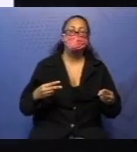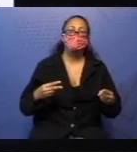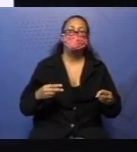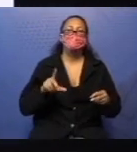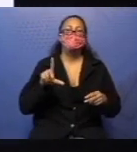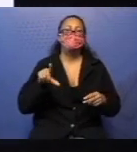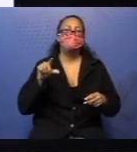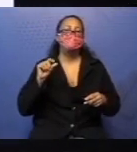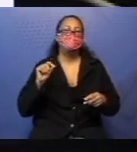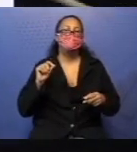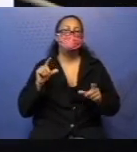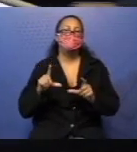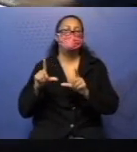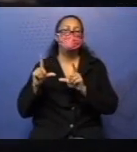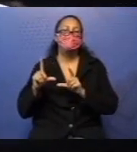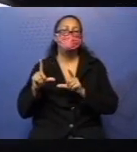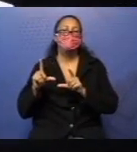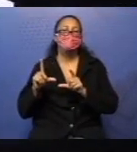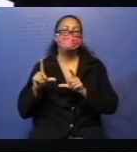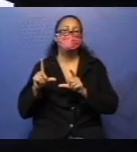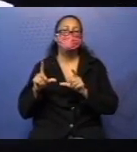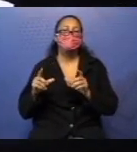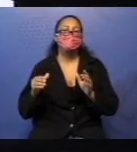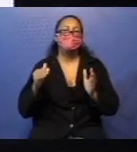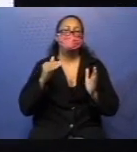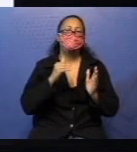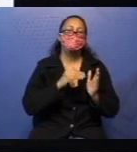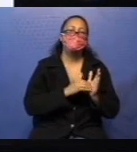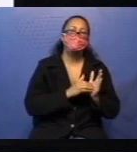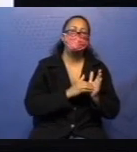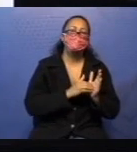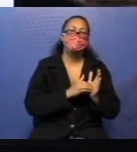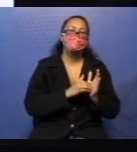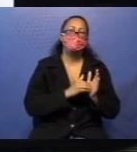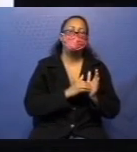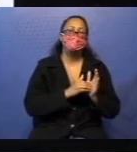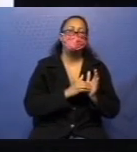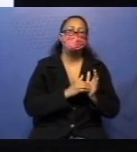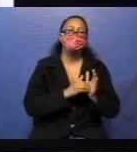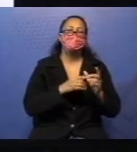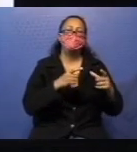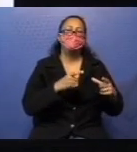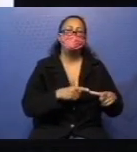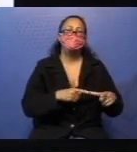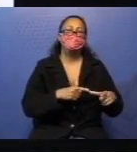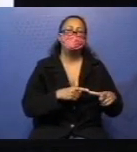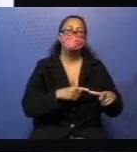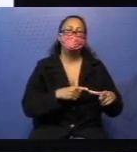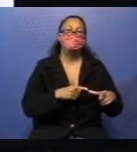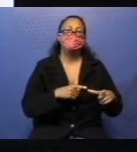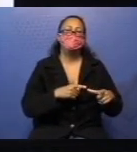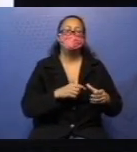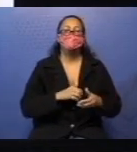a figura que deve ocupar a última posição da terceira sequência do quadro à esquerda.